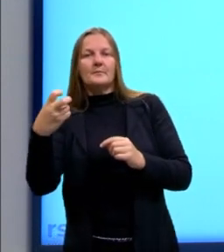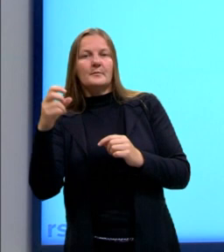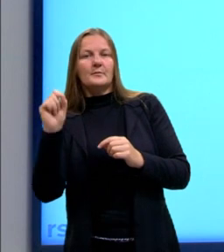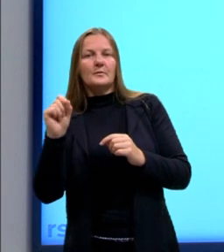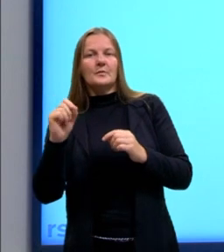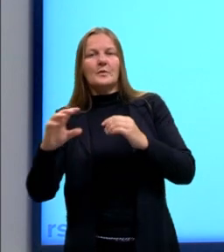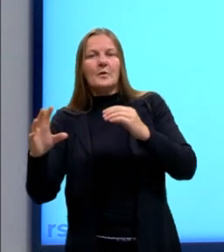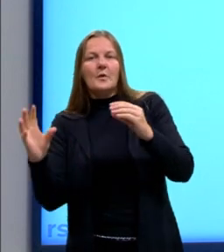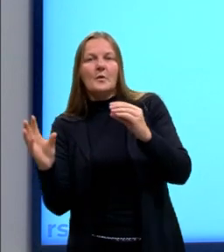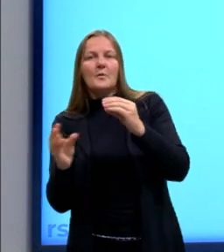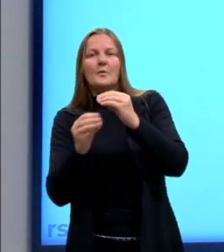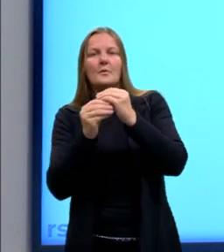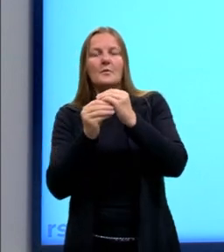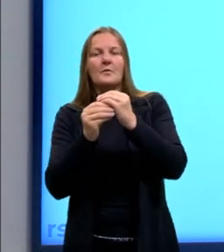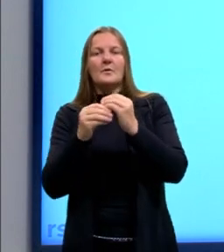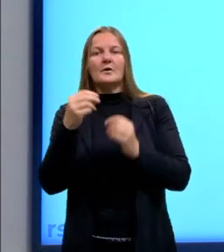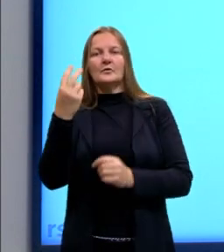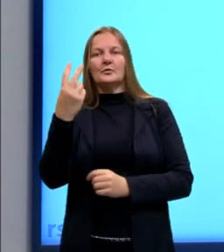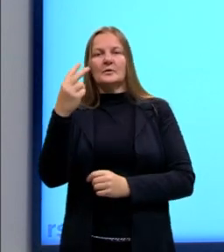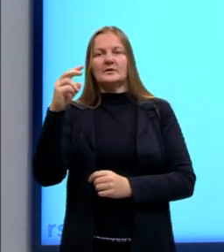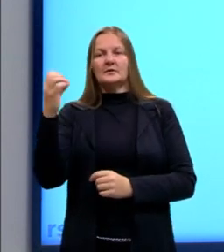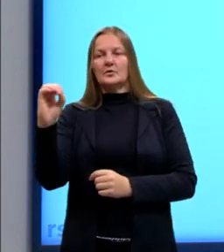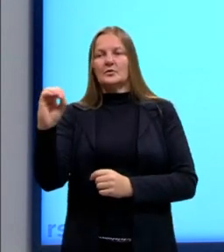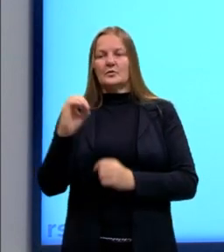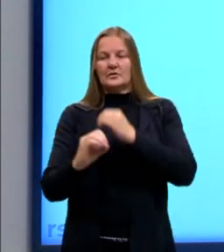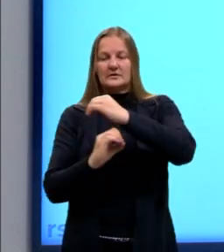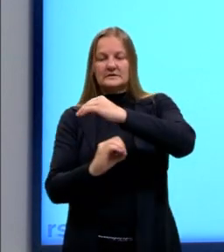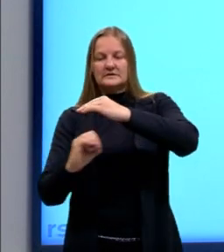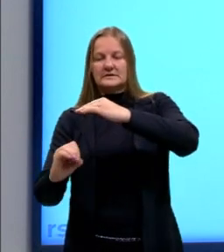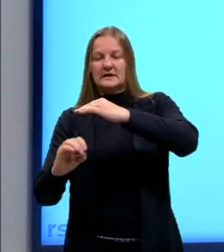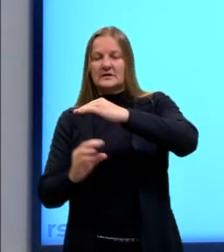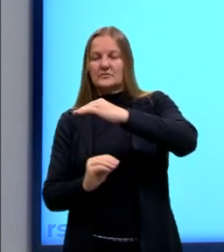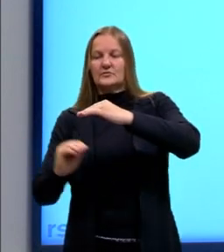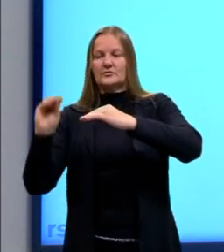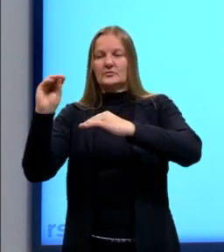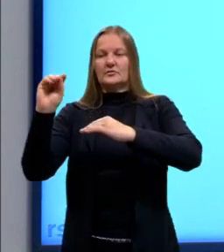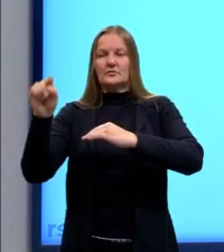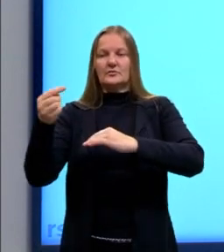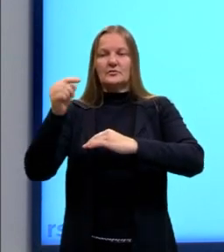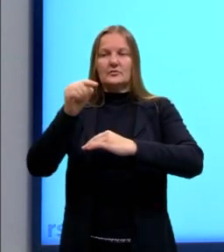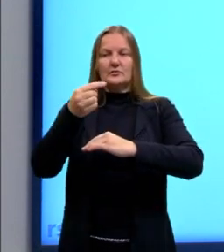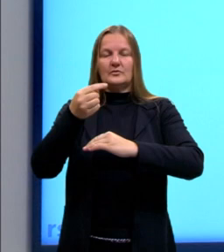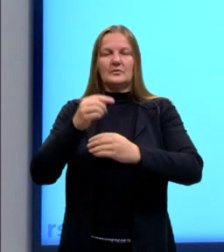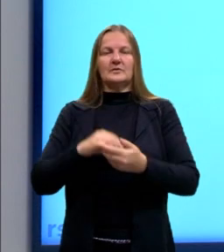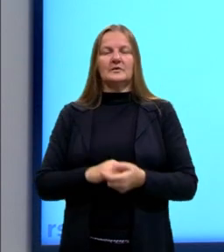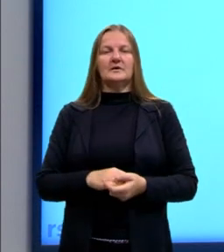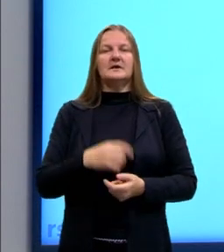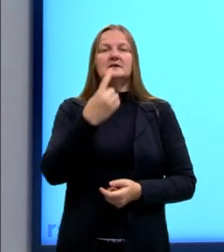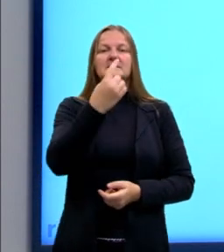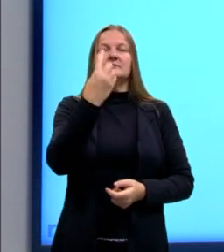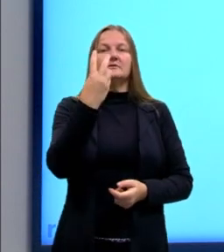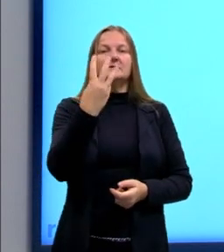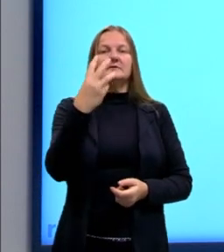adicionamos ali duas casinhas decimais, chegando em 135,15. Ou